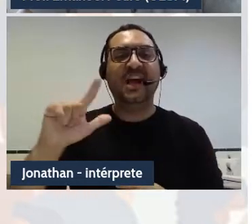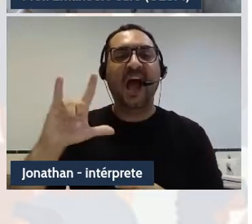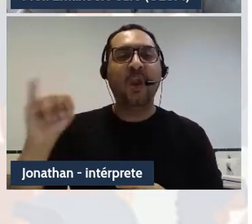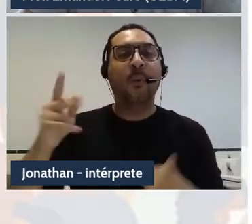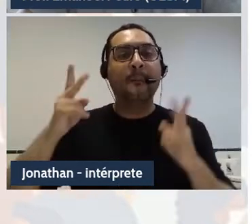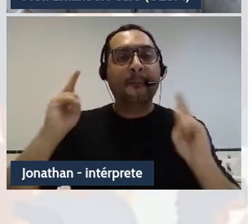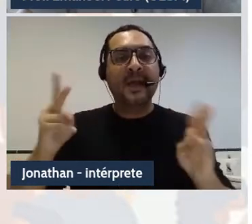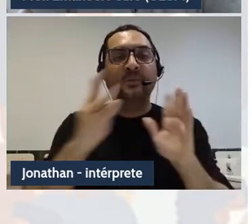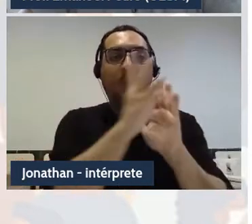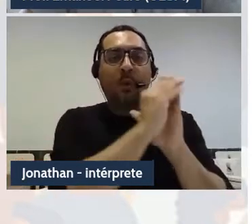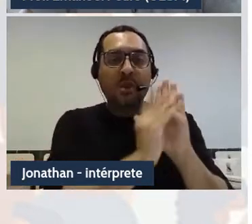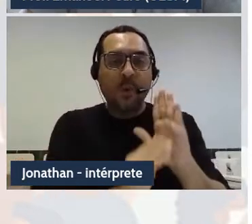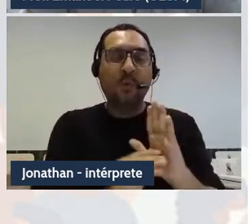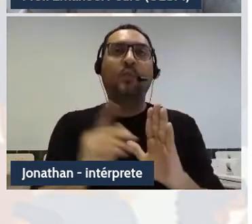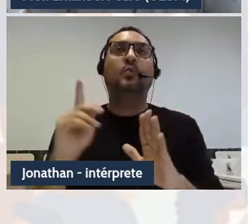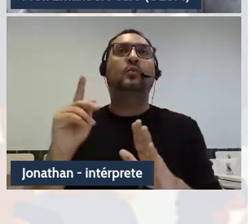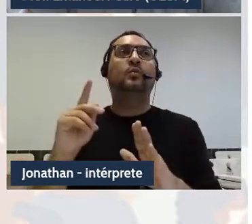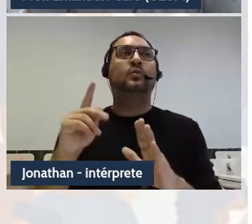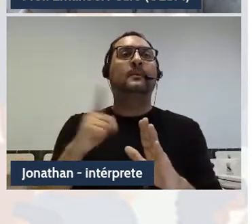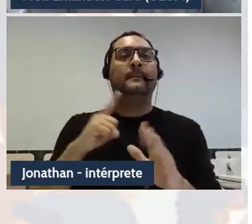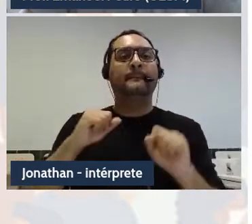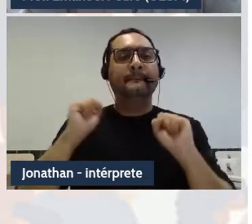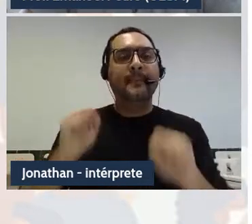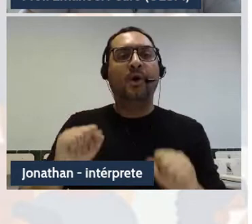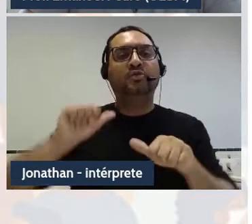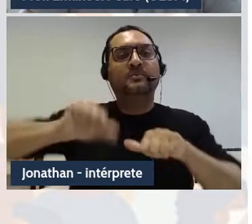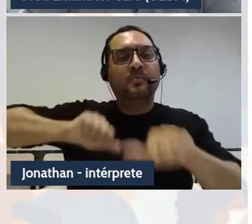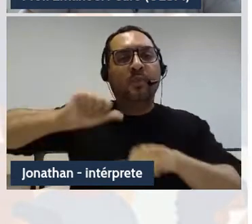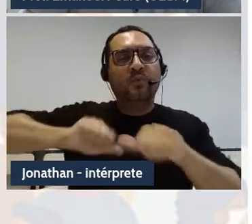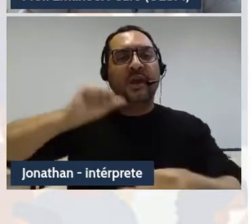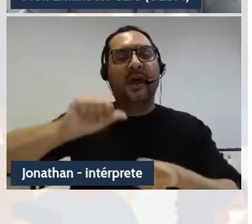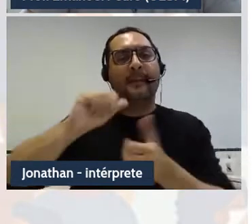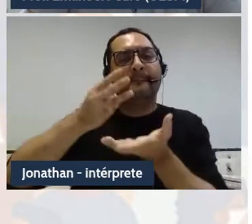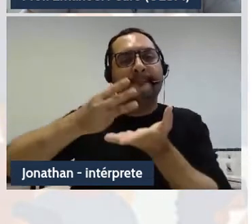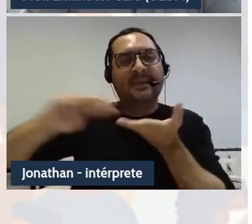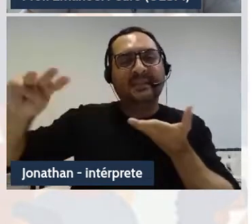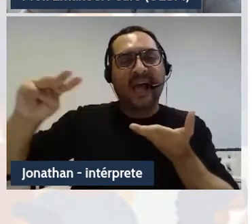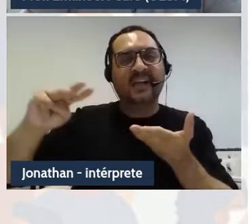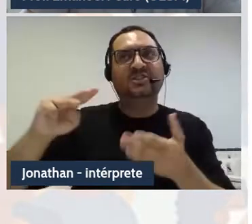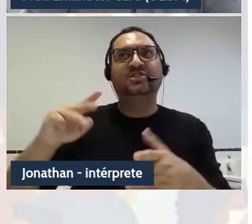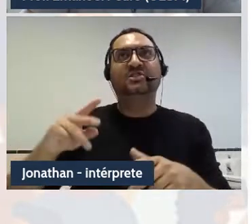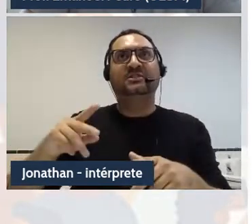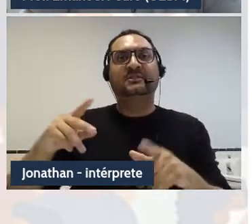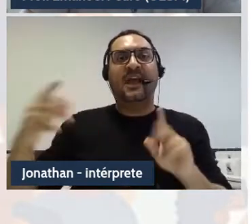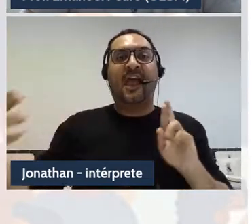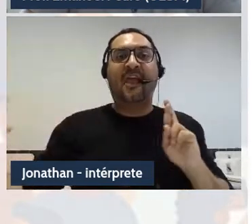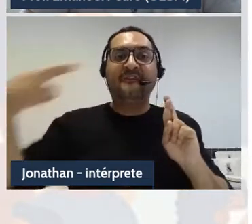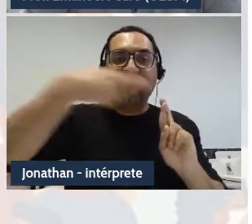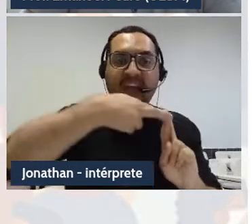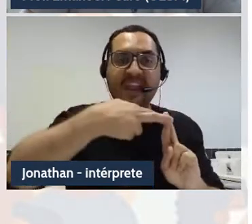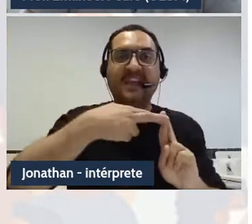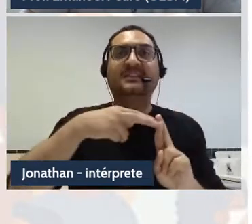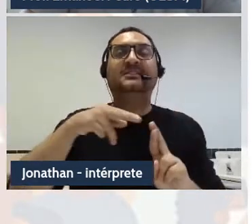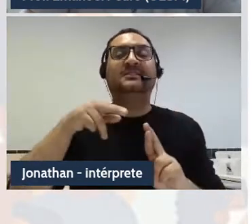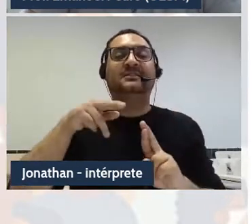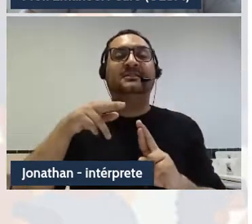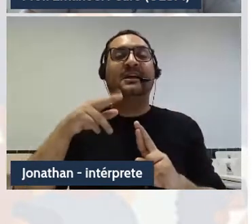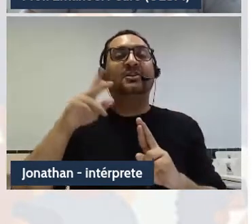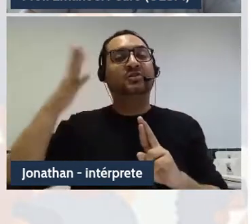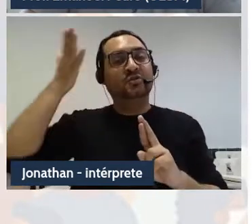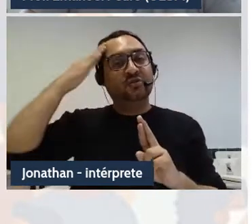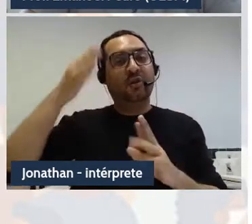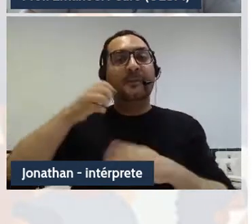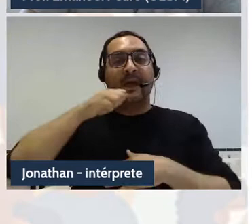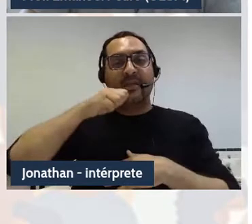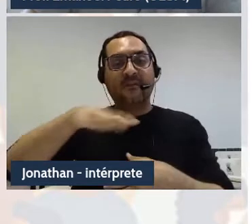invariabilidade da mensagem, a referência a uma única situação, a natureza indecomponível do enunciado, a